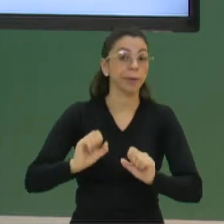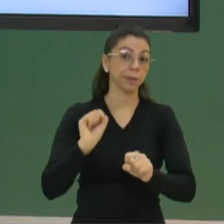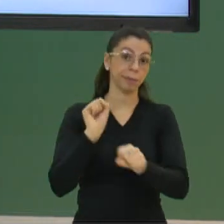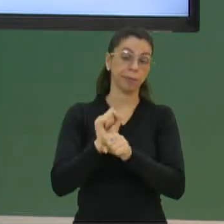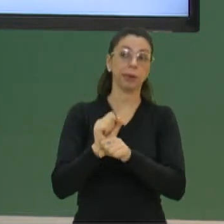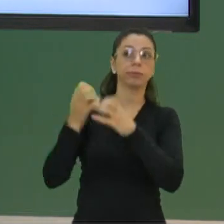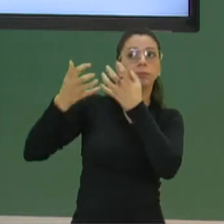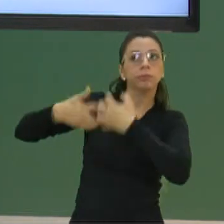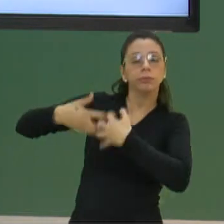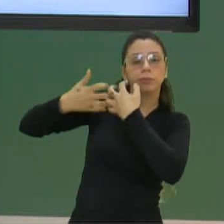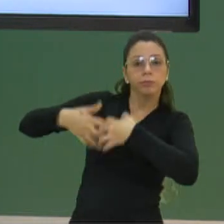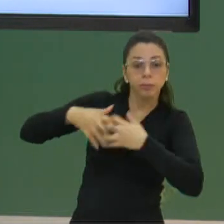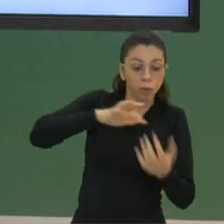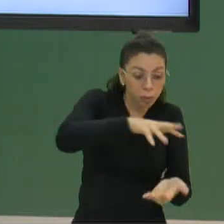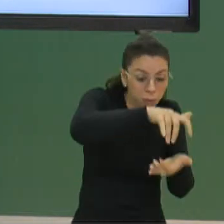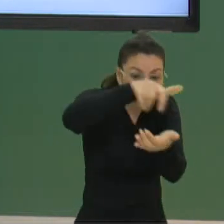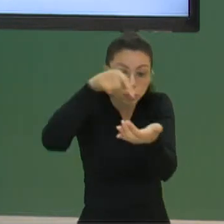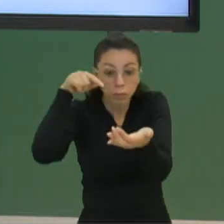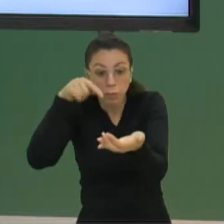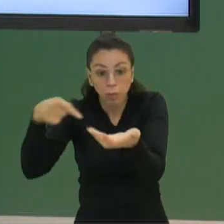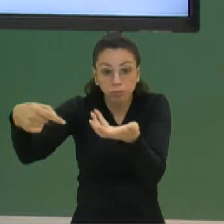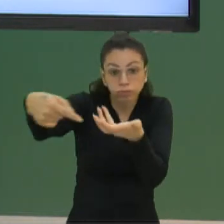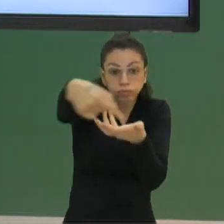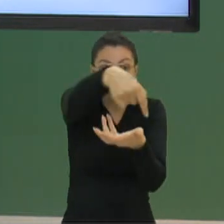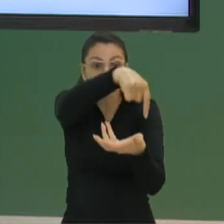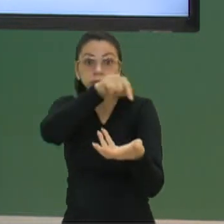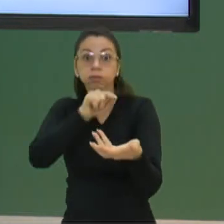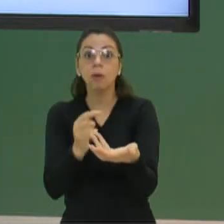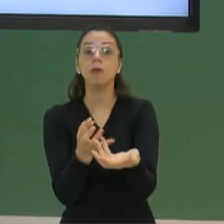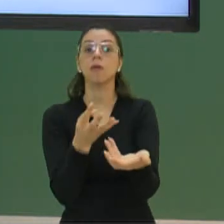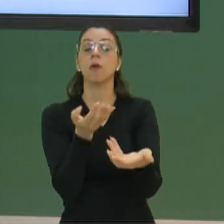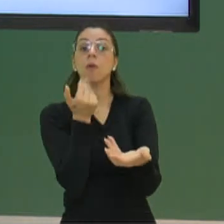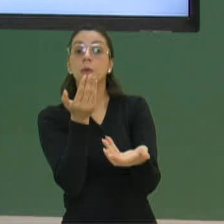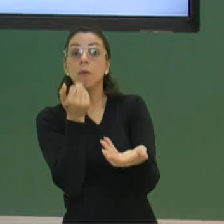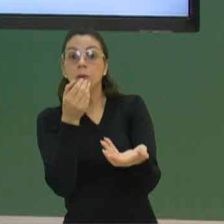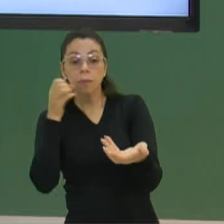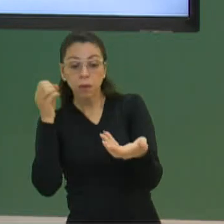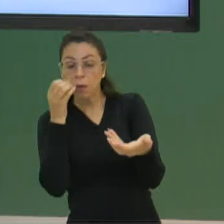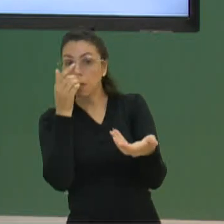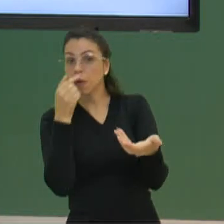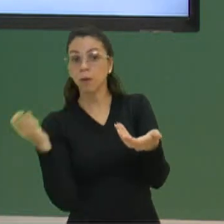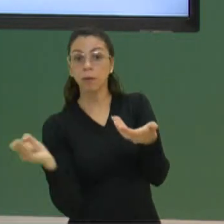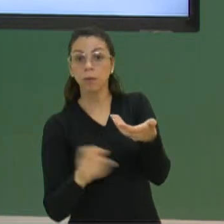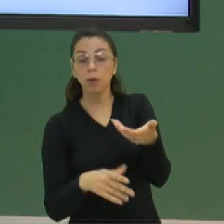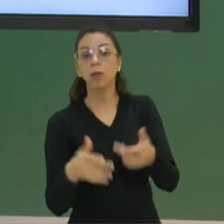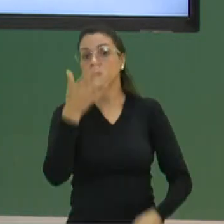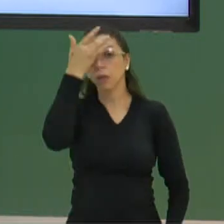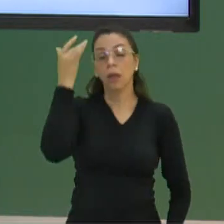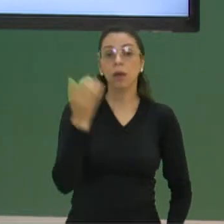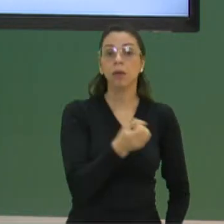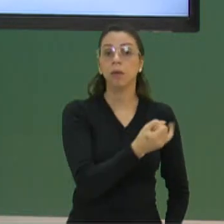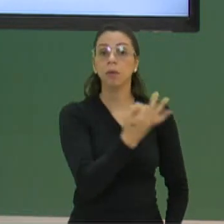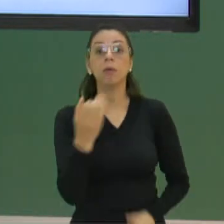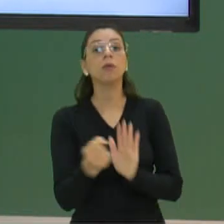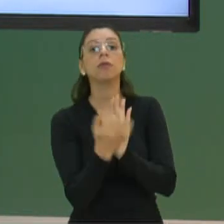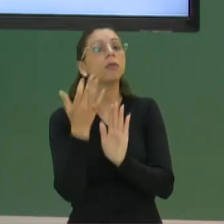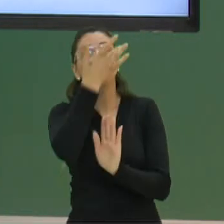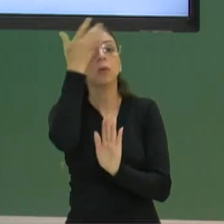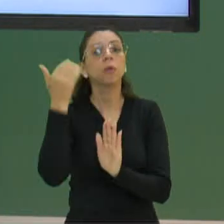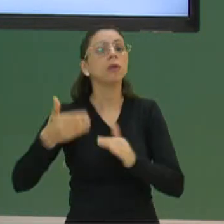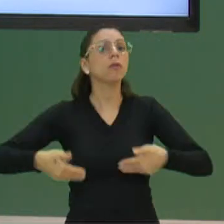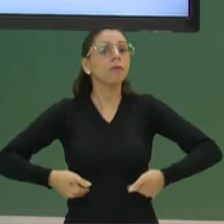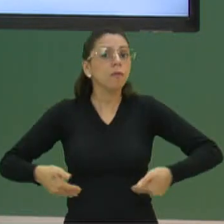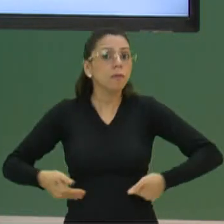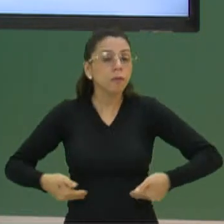para pensar que no mundo inteiro, muita comida é desperdiçada e muita gente passa fome. Então, se a gente fizer uma logística legal